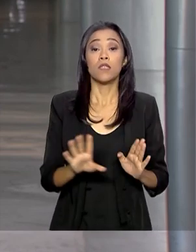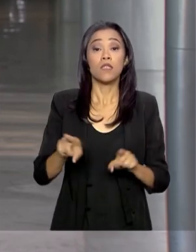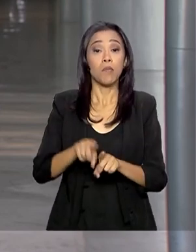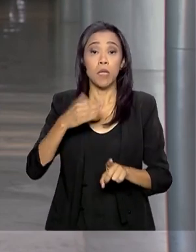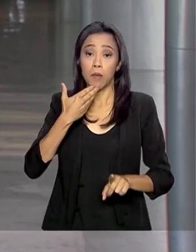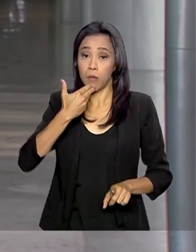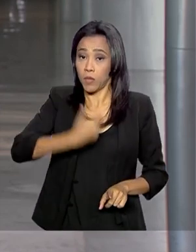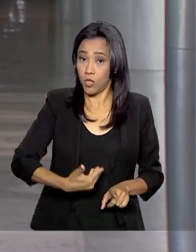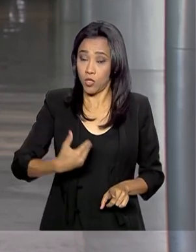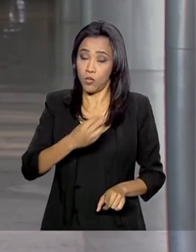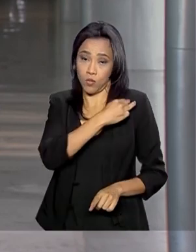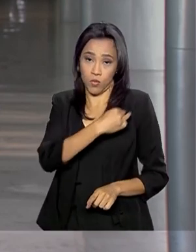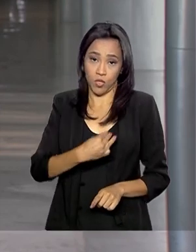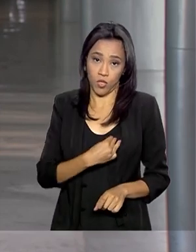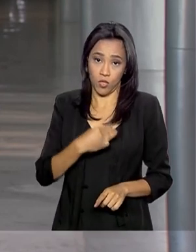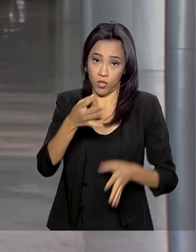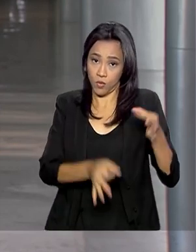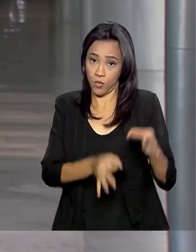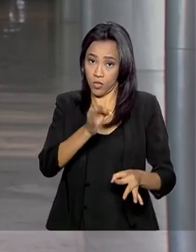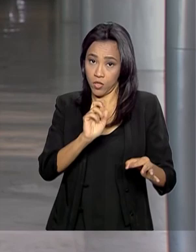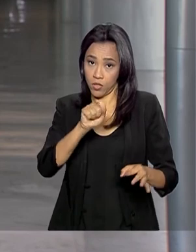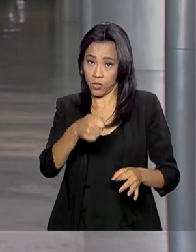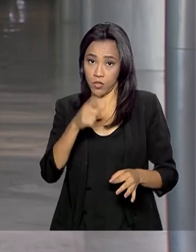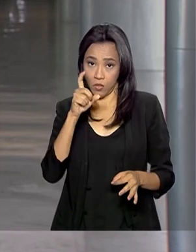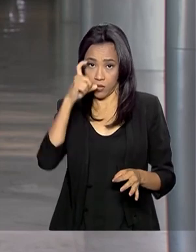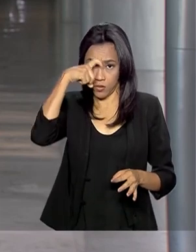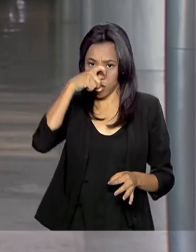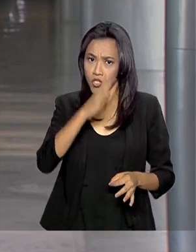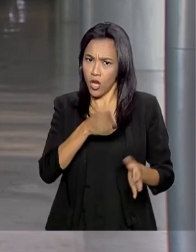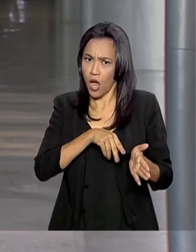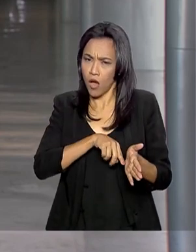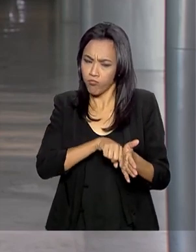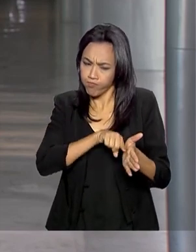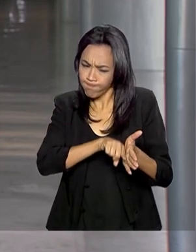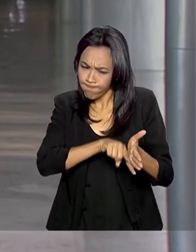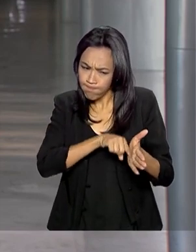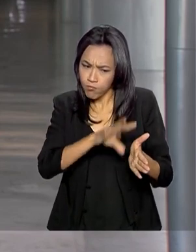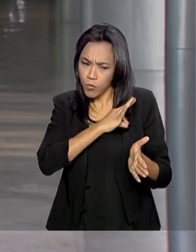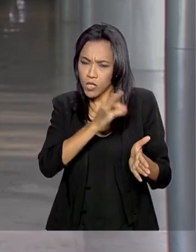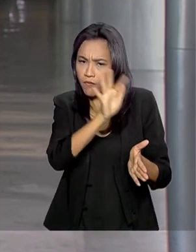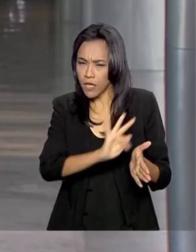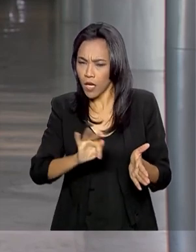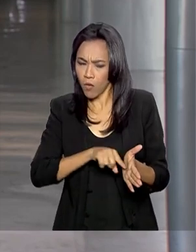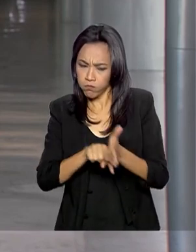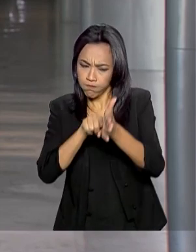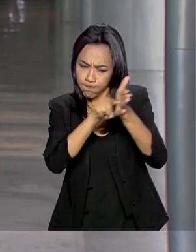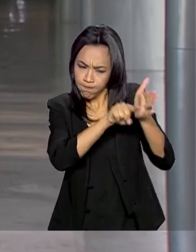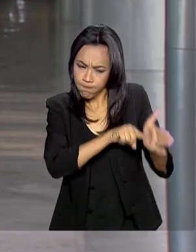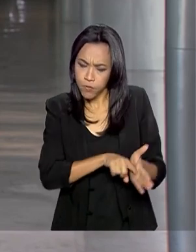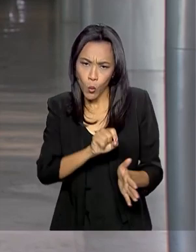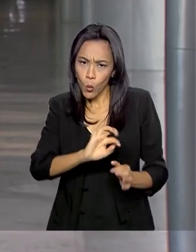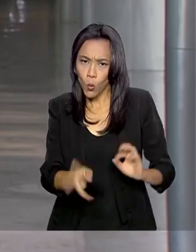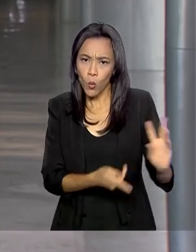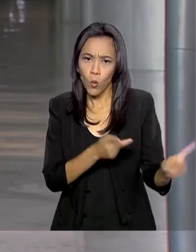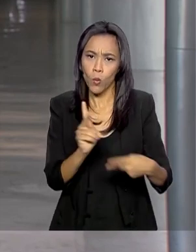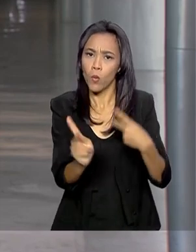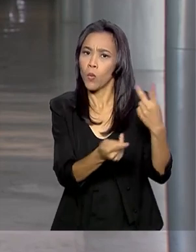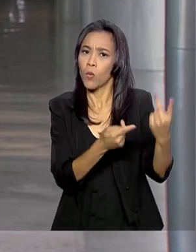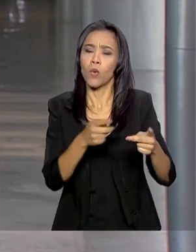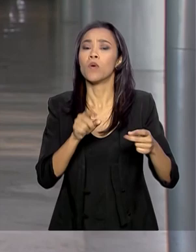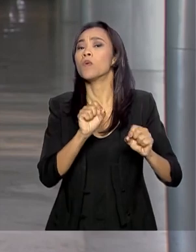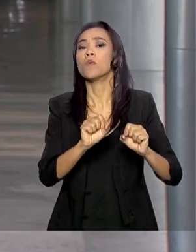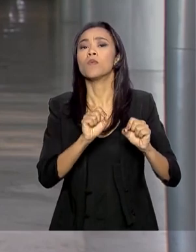da Justiça e Segurança Pública, Sérgio Moro, foi iniciada a investigação pela Polícia Federal dessas ações orquestradas que